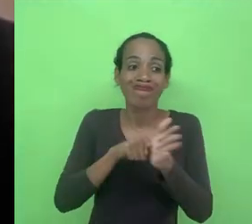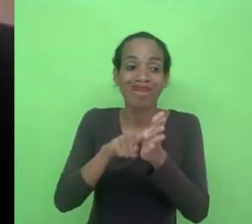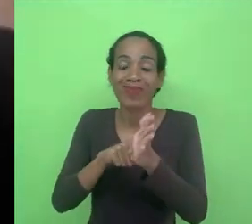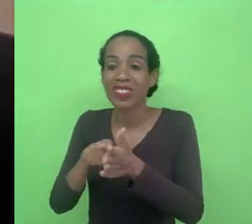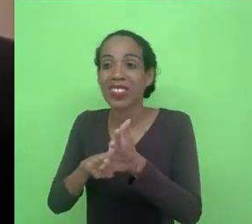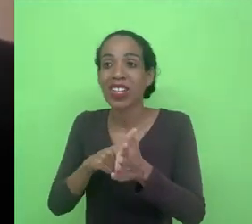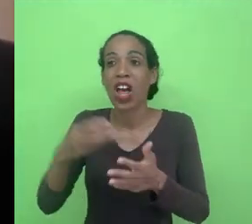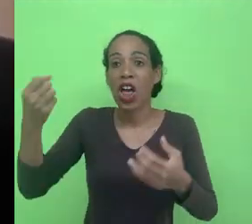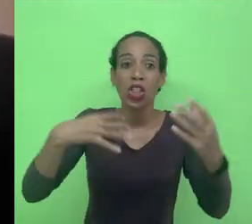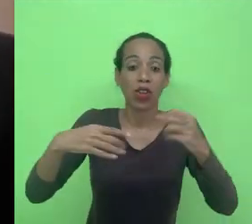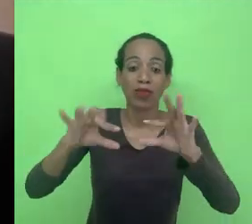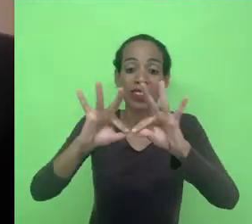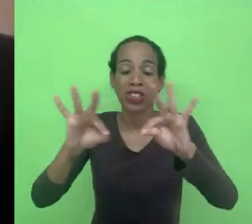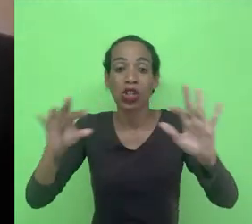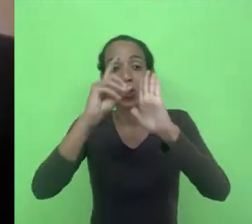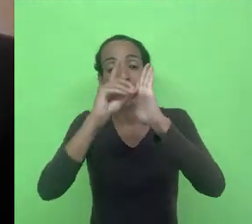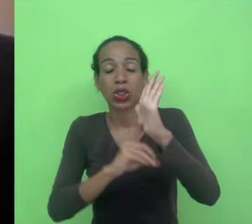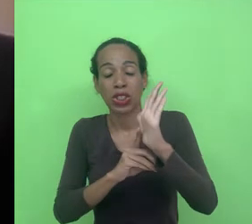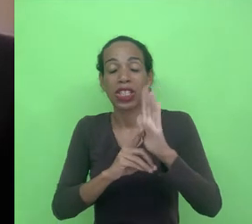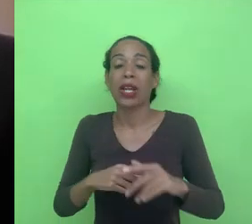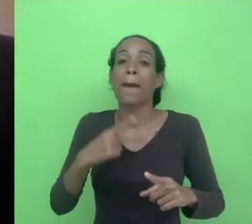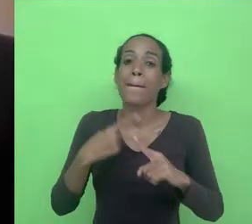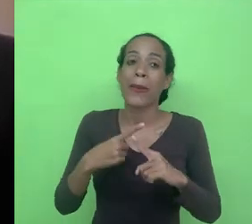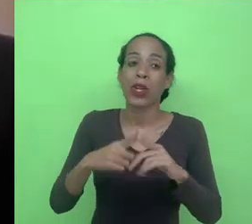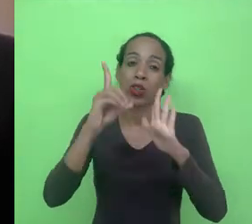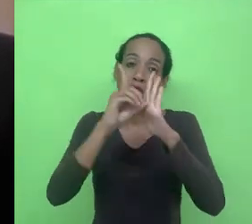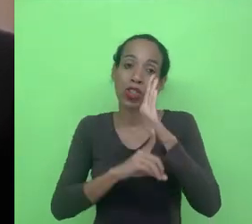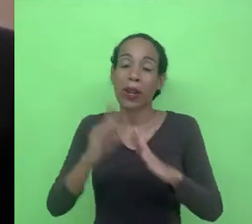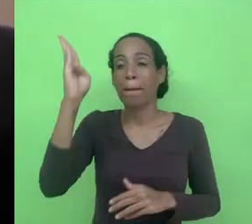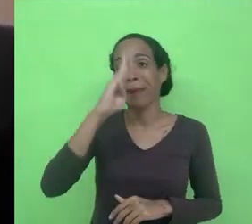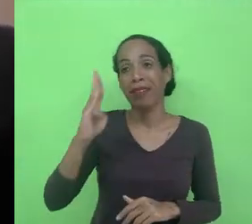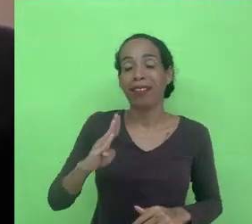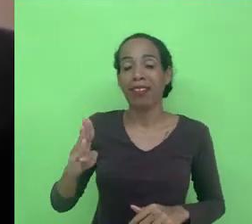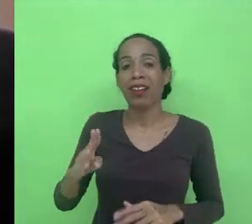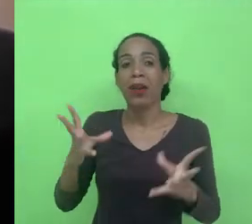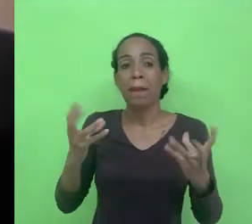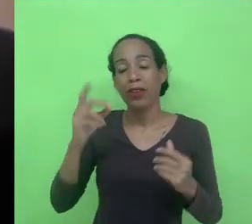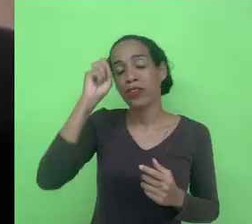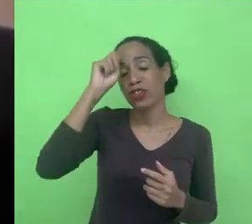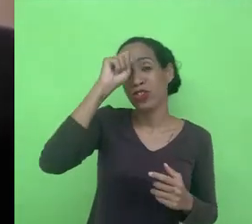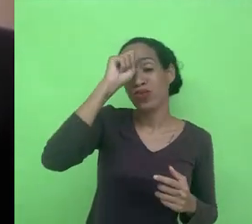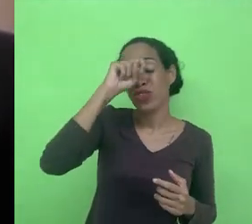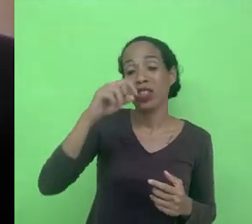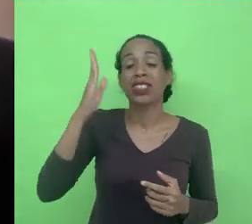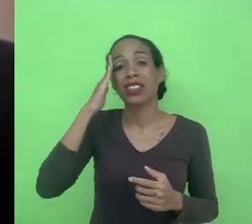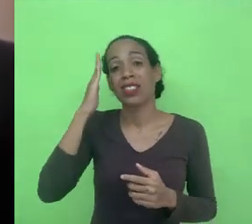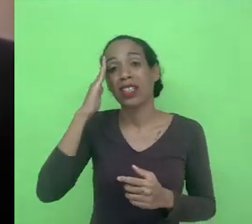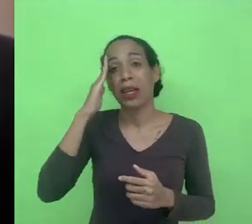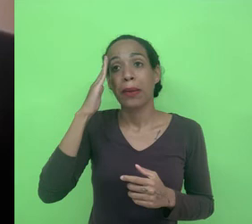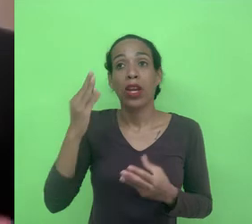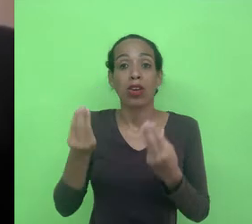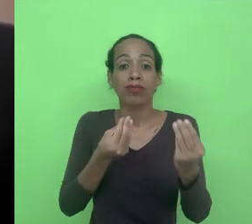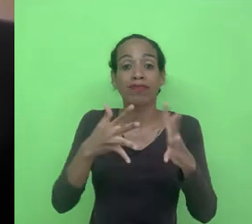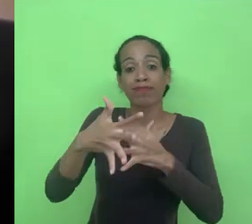nova fronteira do direito porque o direito brasileiro ele está com uma enorme dificuldade tanto de lidar com as interações sociais